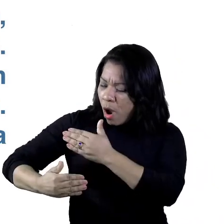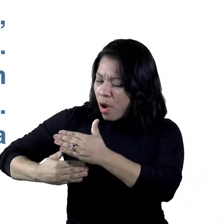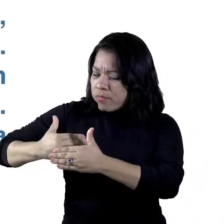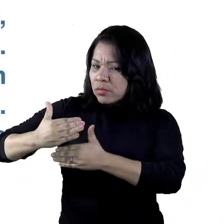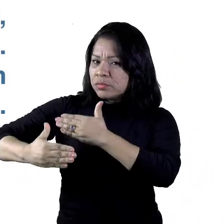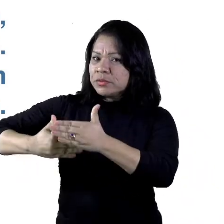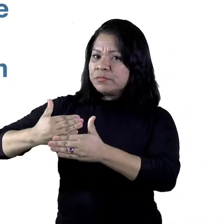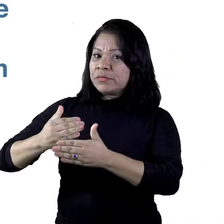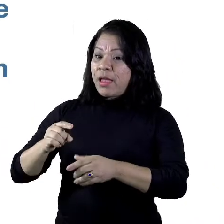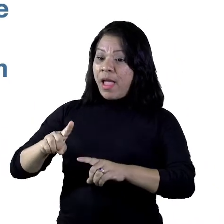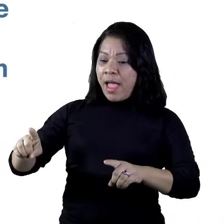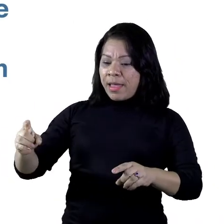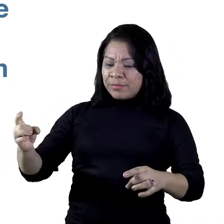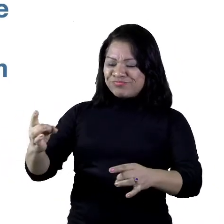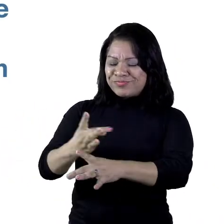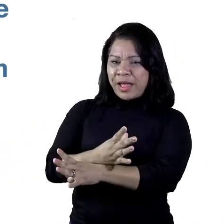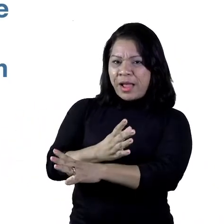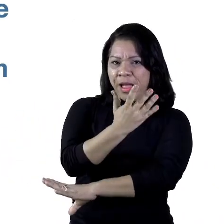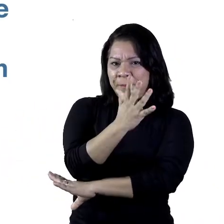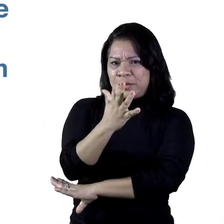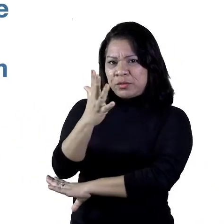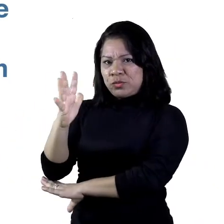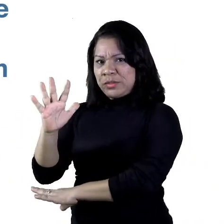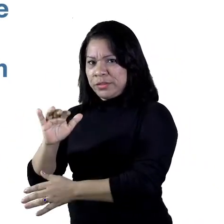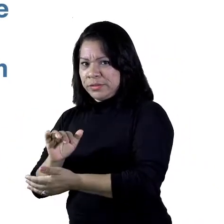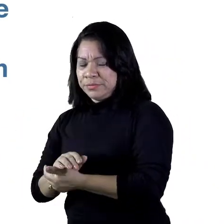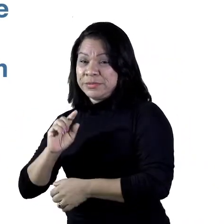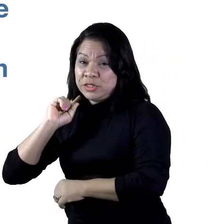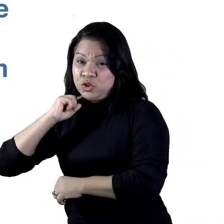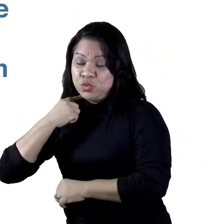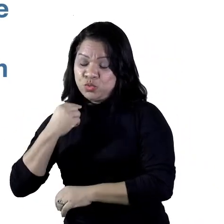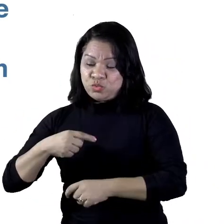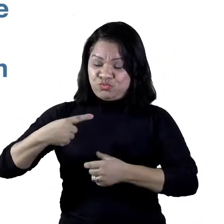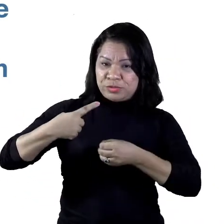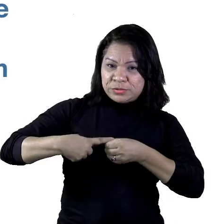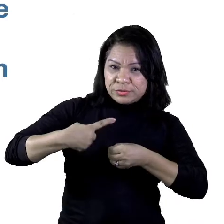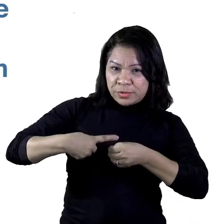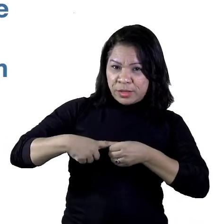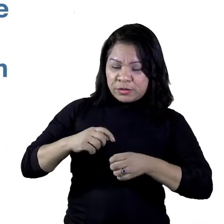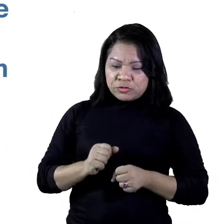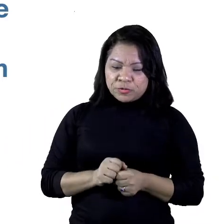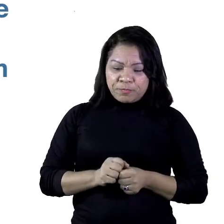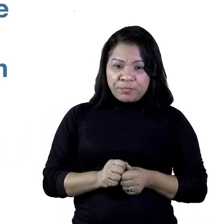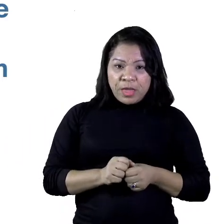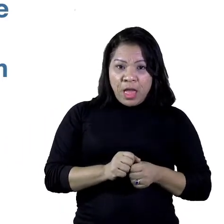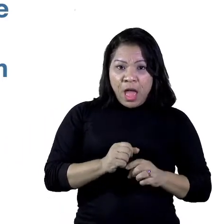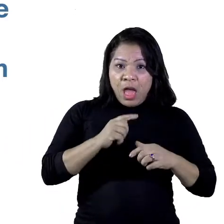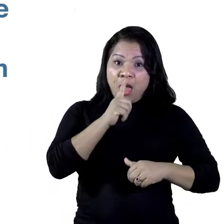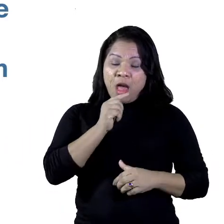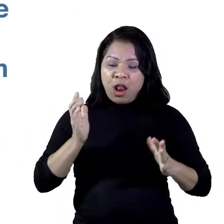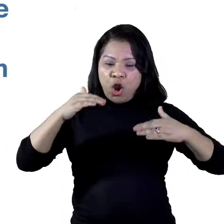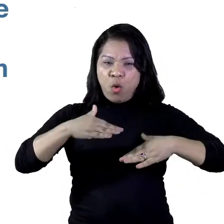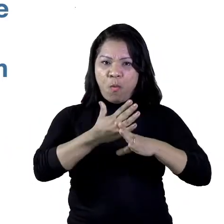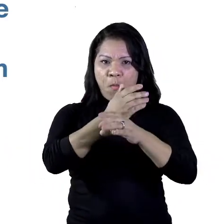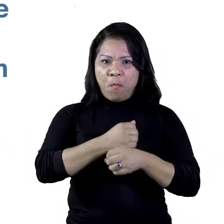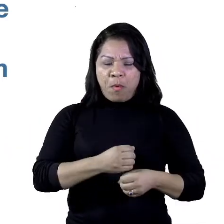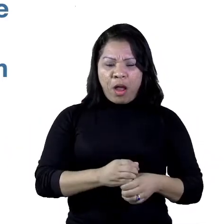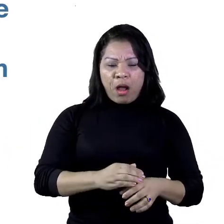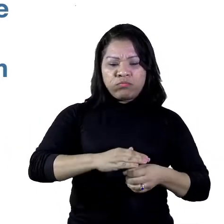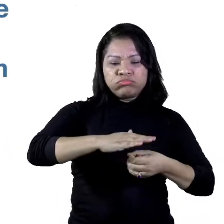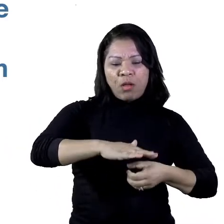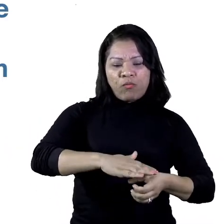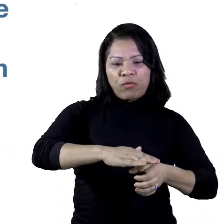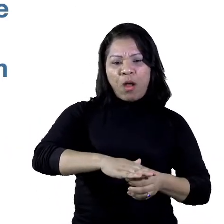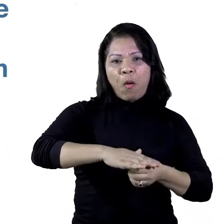cidades. As peças de plástico boiando no mar podem causar a morte de mais de